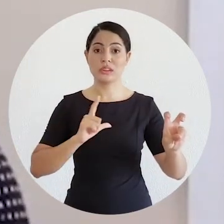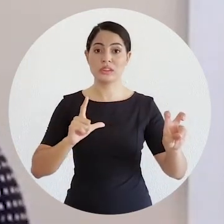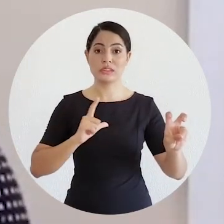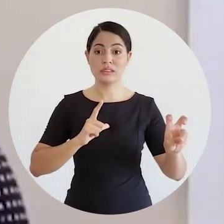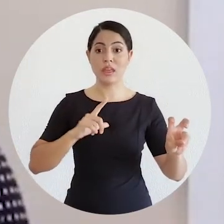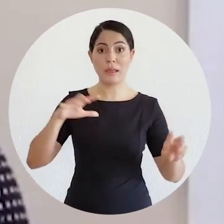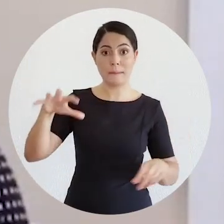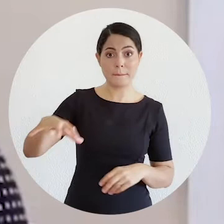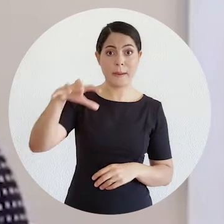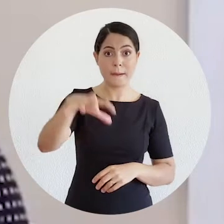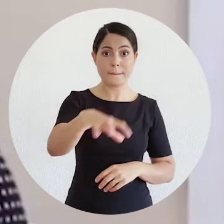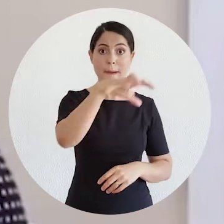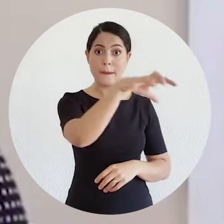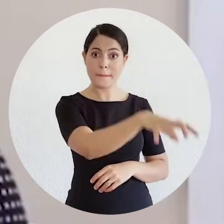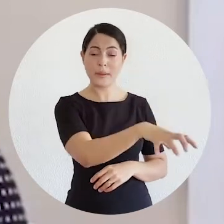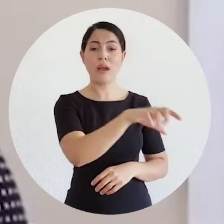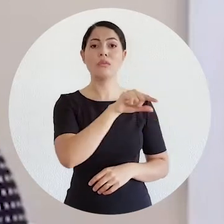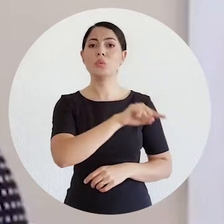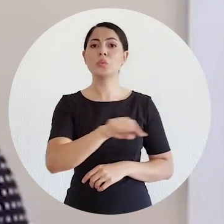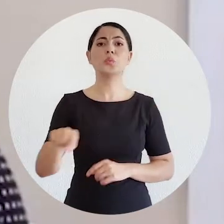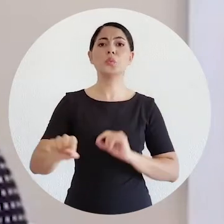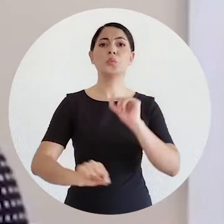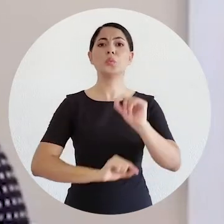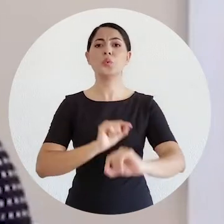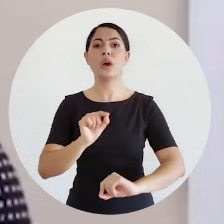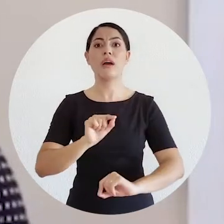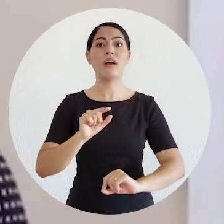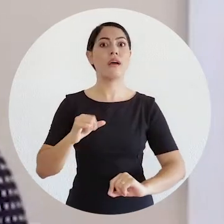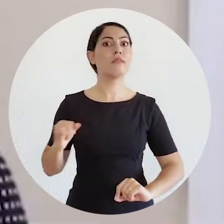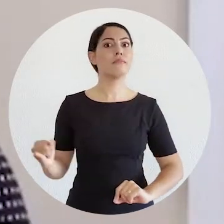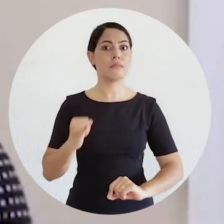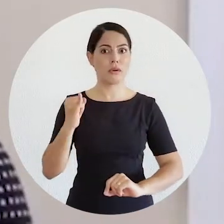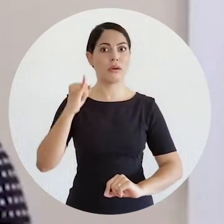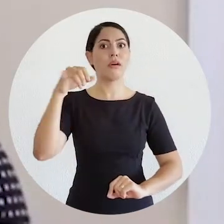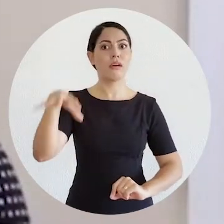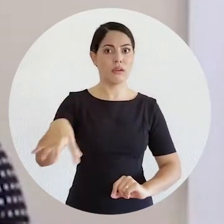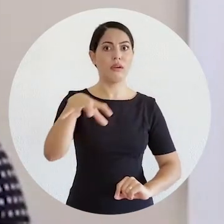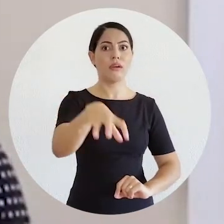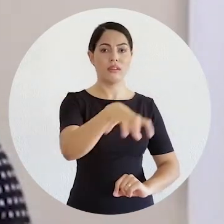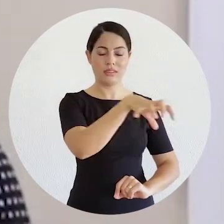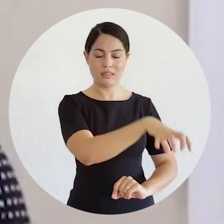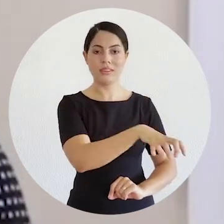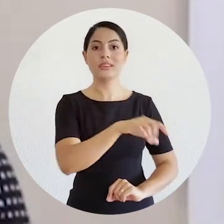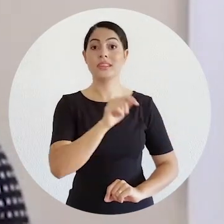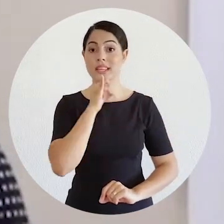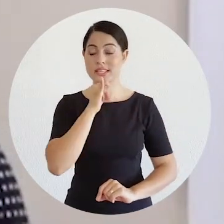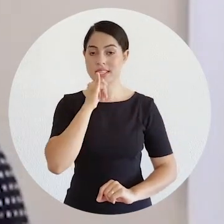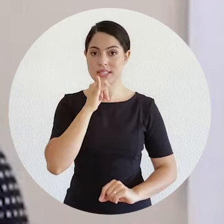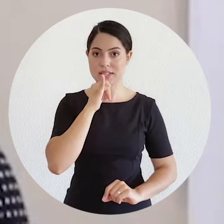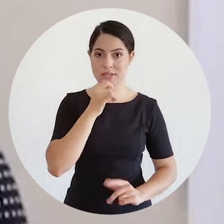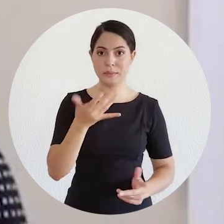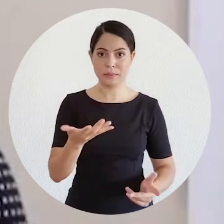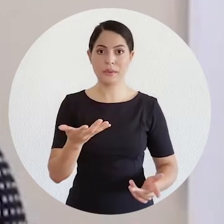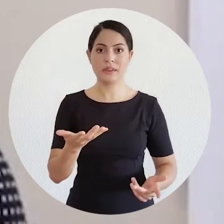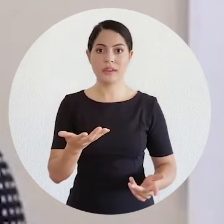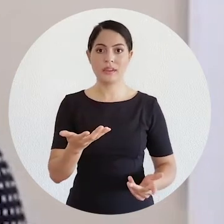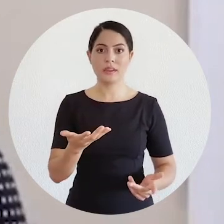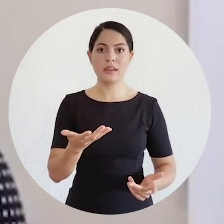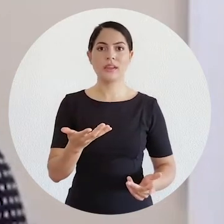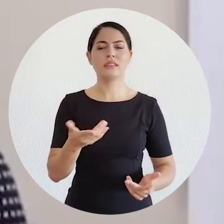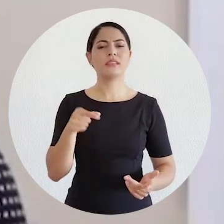grandes players do mercado de dados atual e, especial, como não poderia deixar de ser,